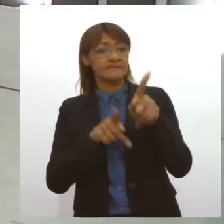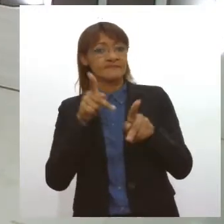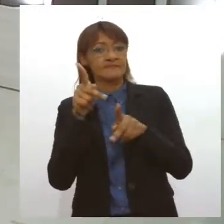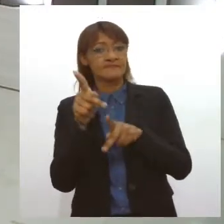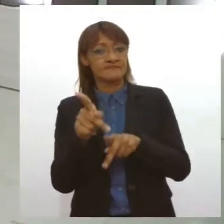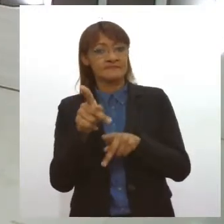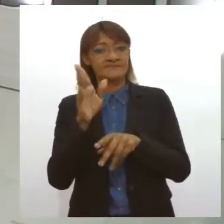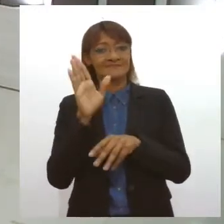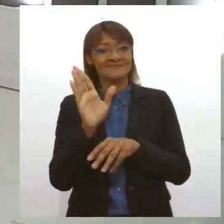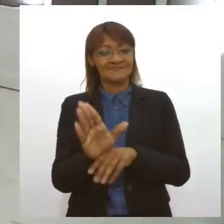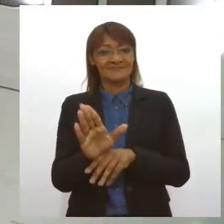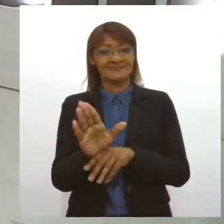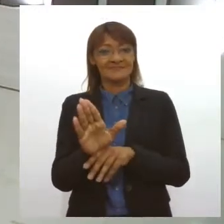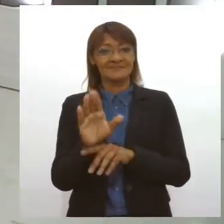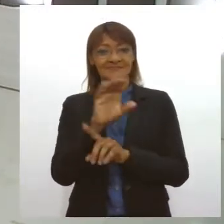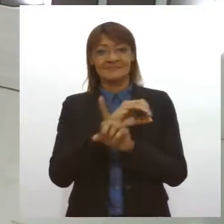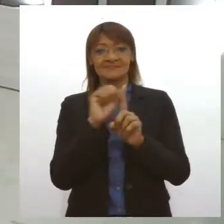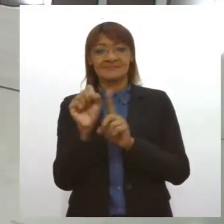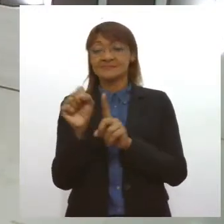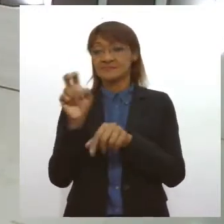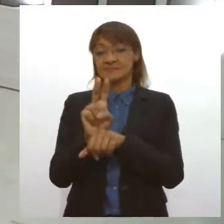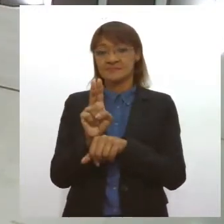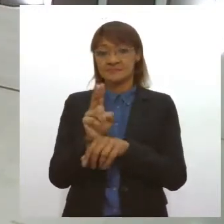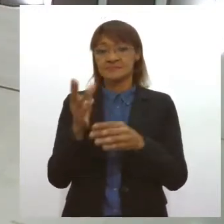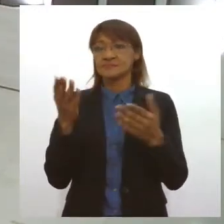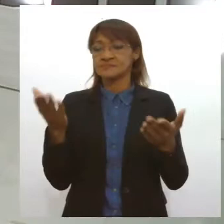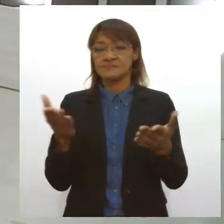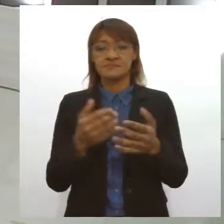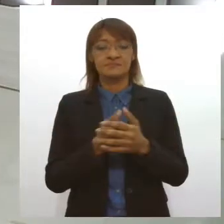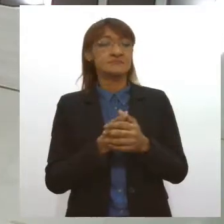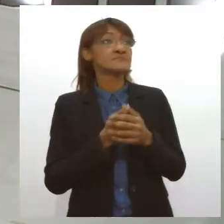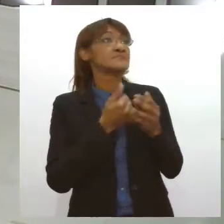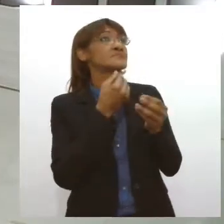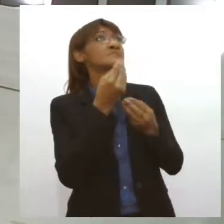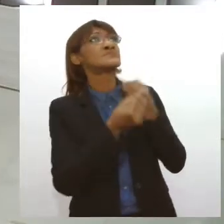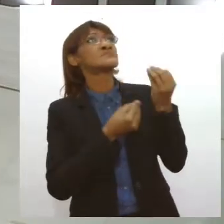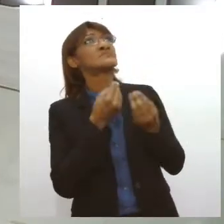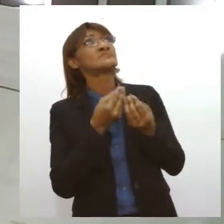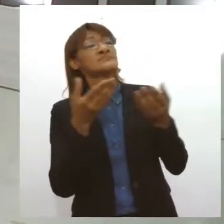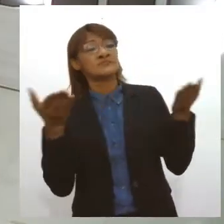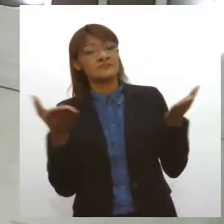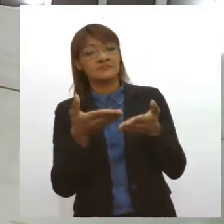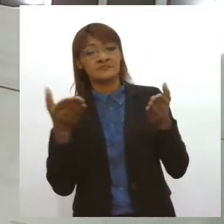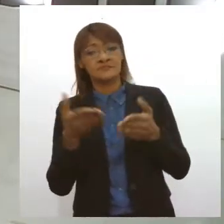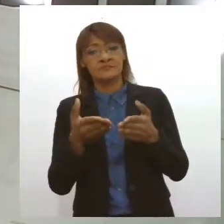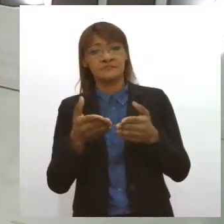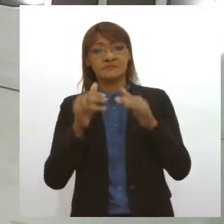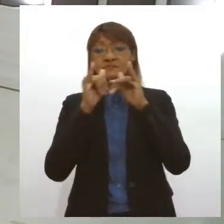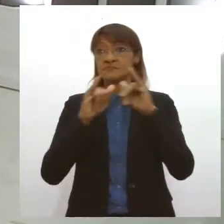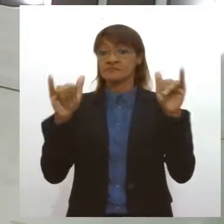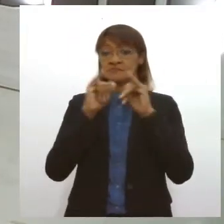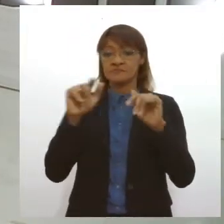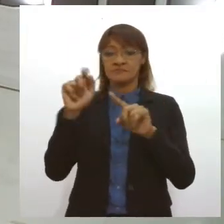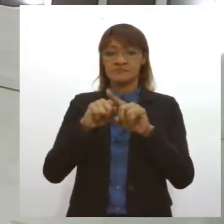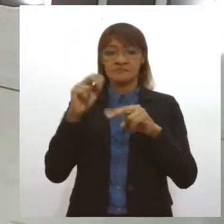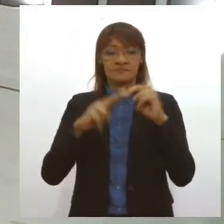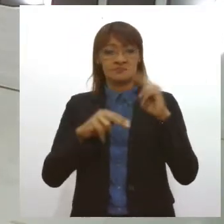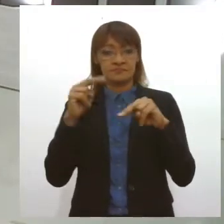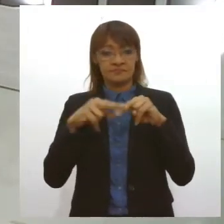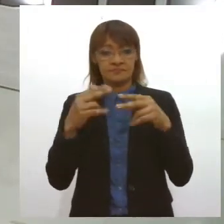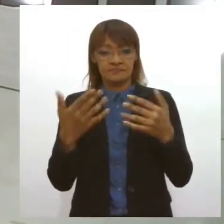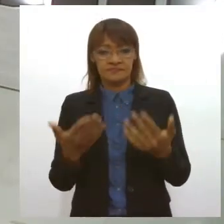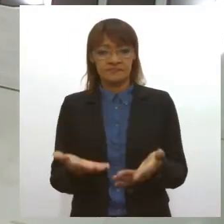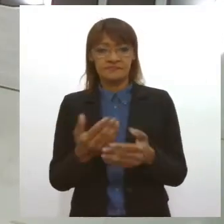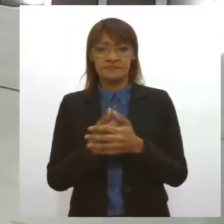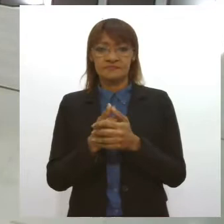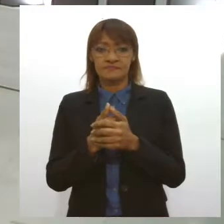dos cuidados e da prevenção. Como funciona essa campanha agora no mês de junho, Vandressa? A gente falou aqui agora há pouco